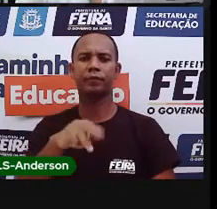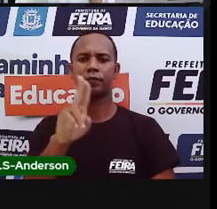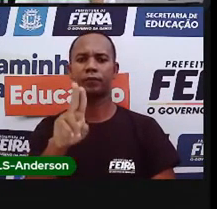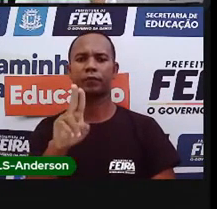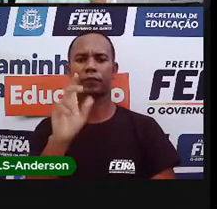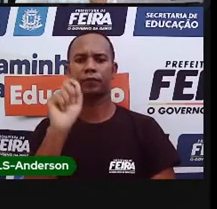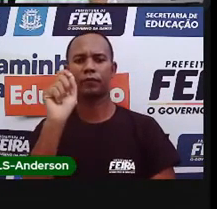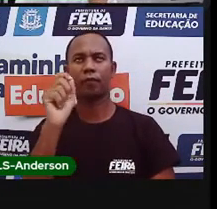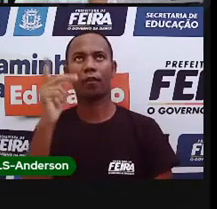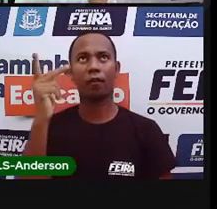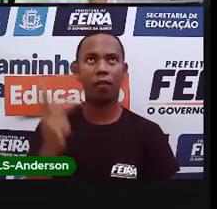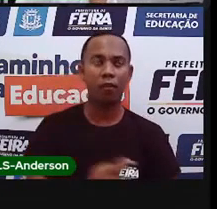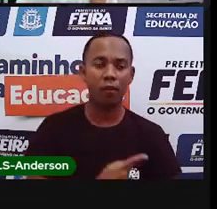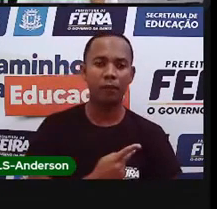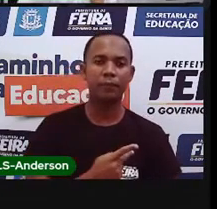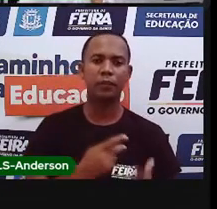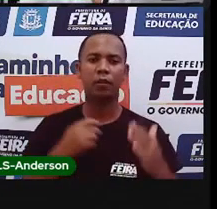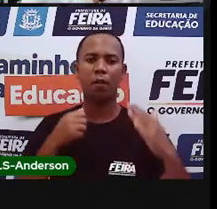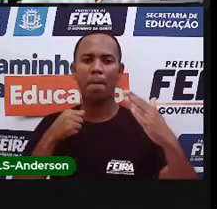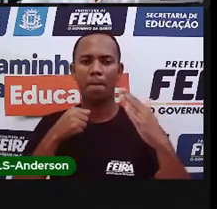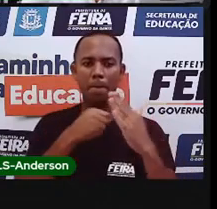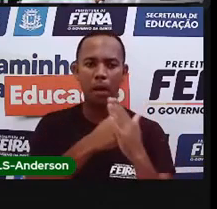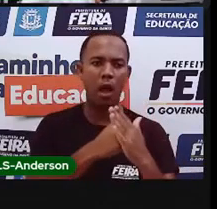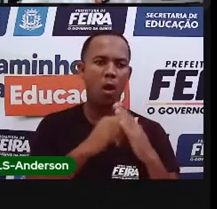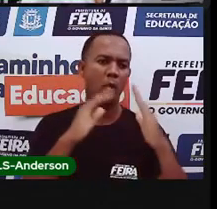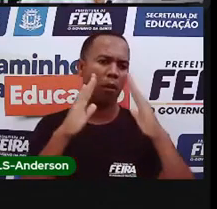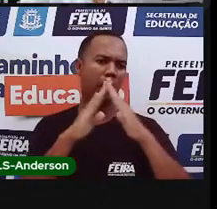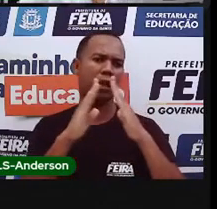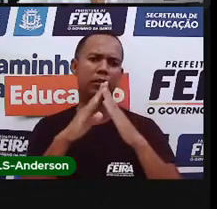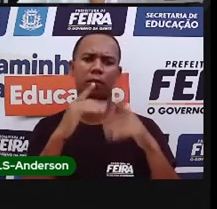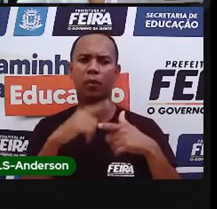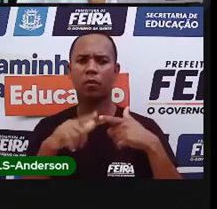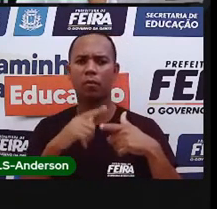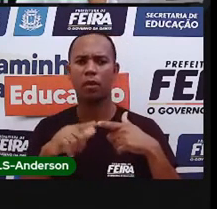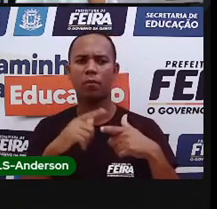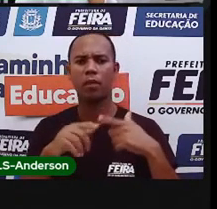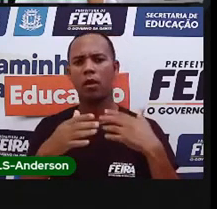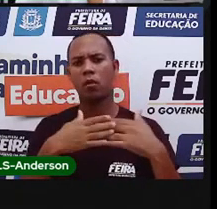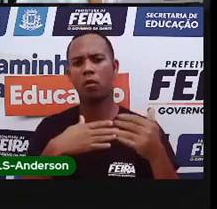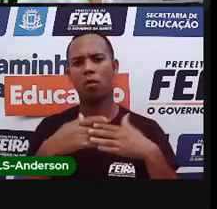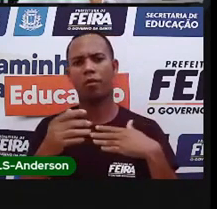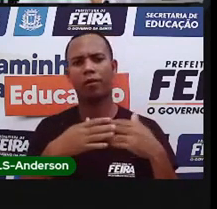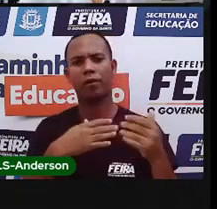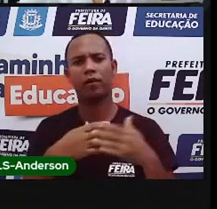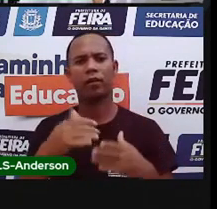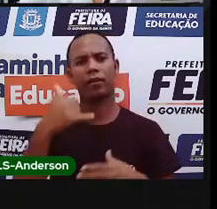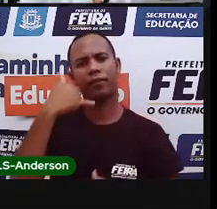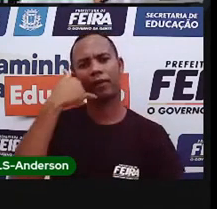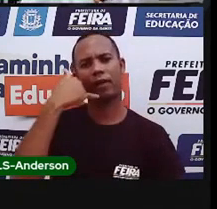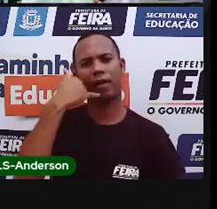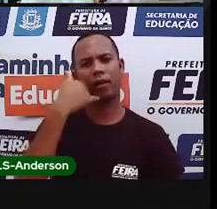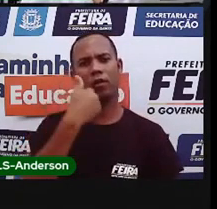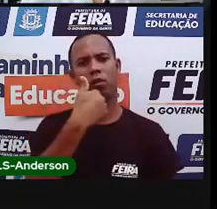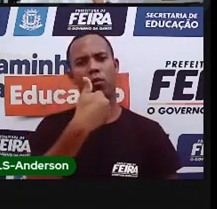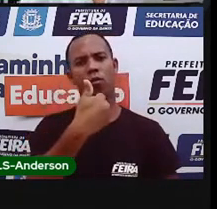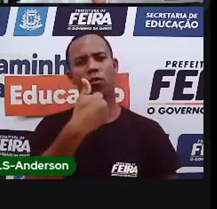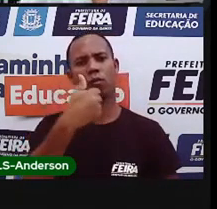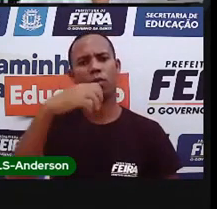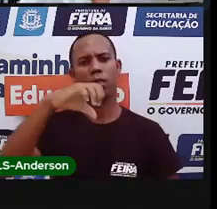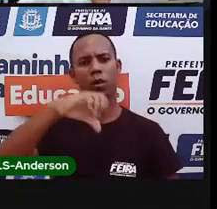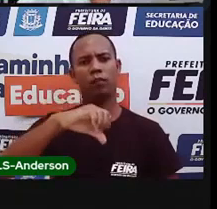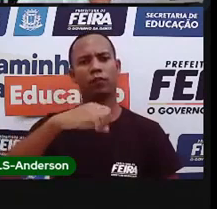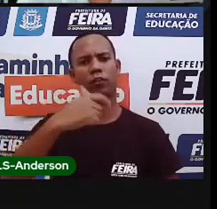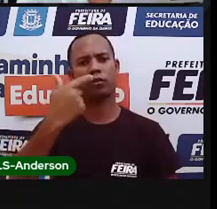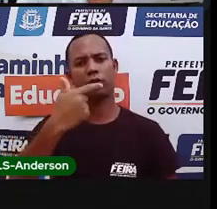De vítimas que não consigam se locomover e que precisam de uma atenção especial, ligar 192. Mas a gente